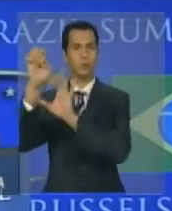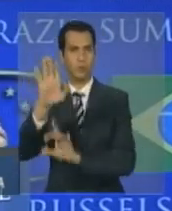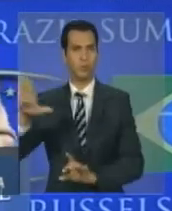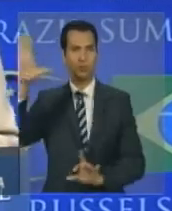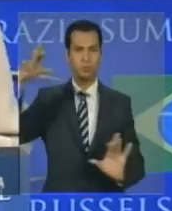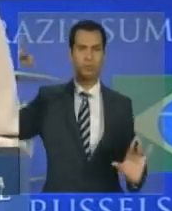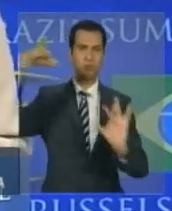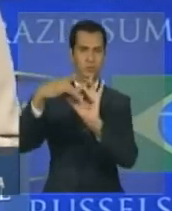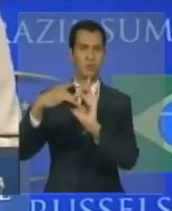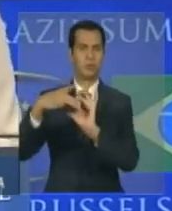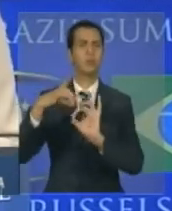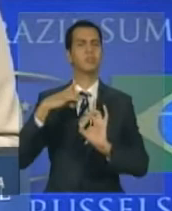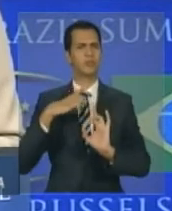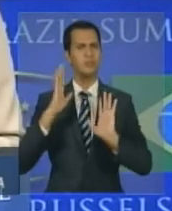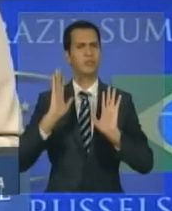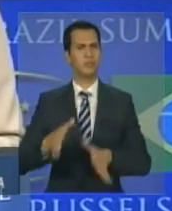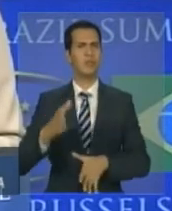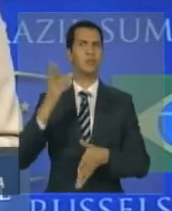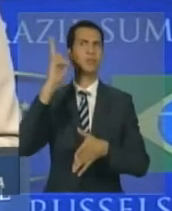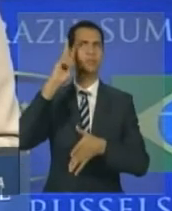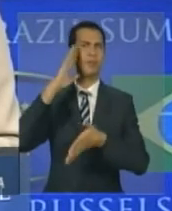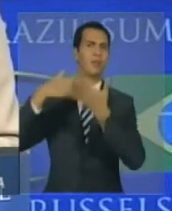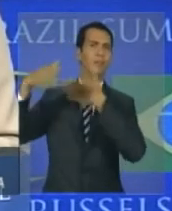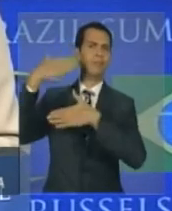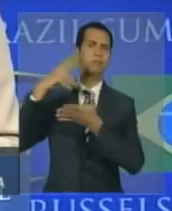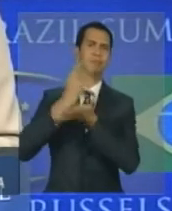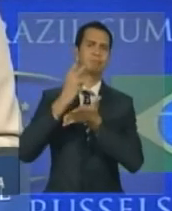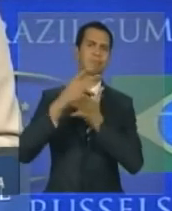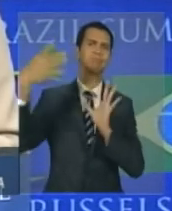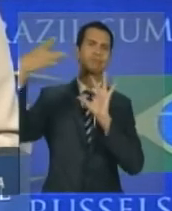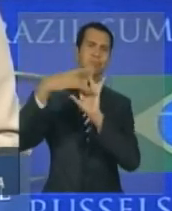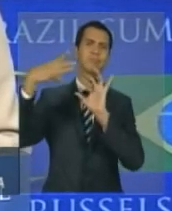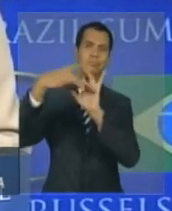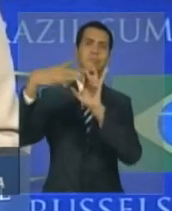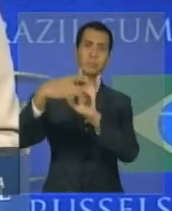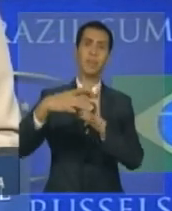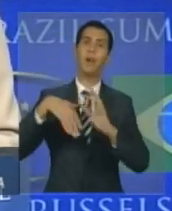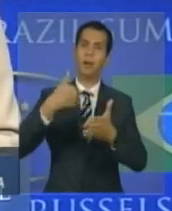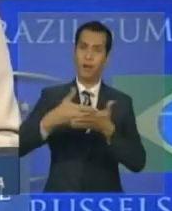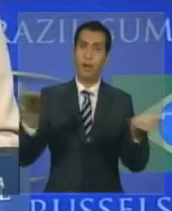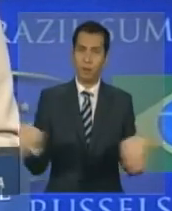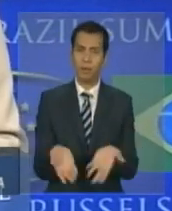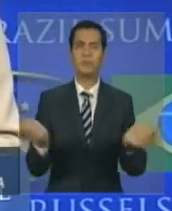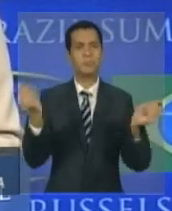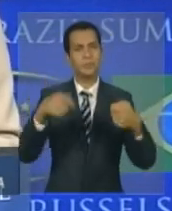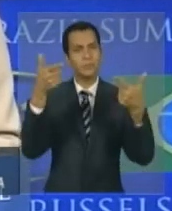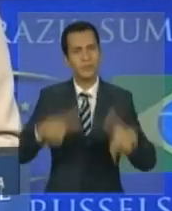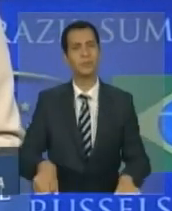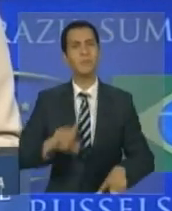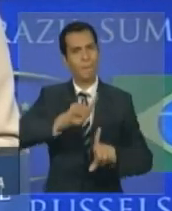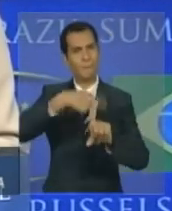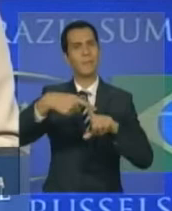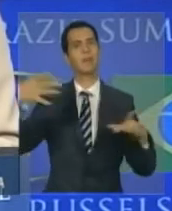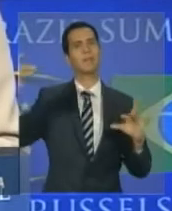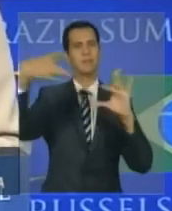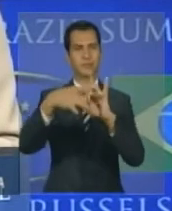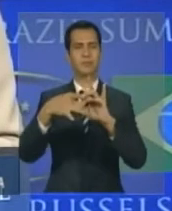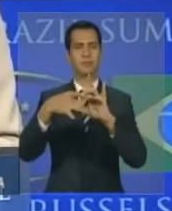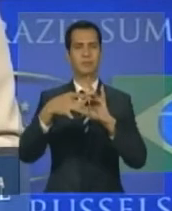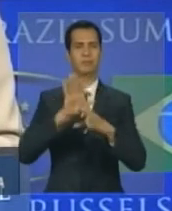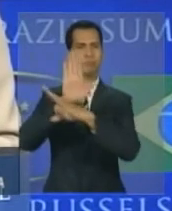étnicos e que podem e devem cooperar. Nós, sem sombra de dúvida, vamos